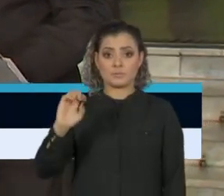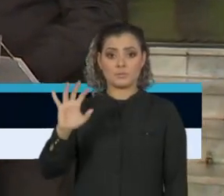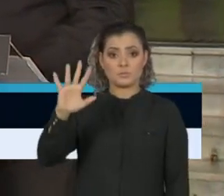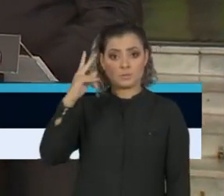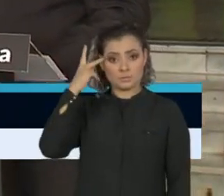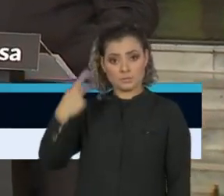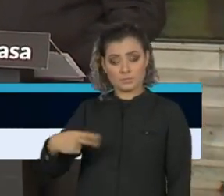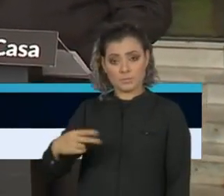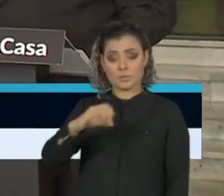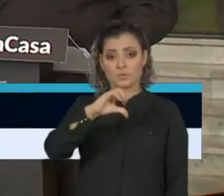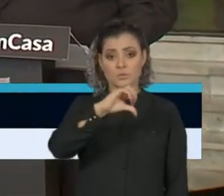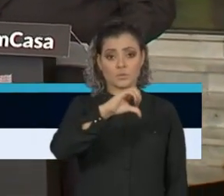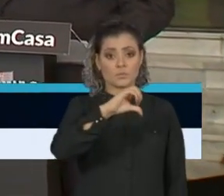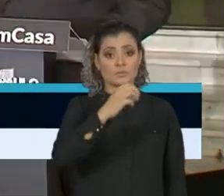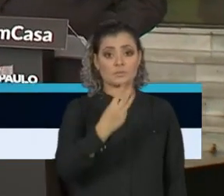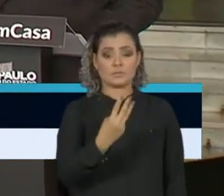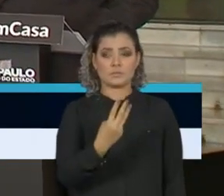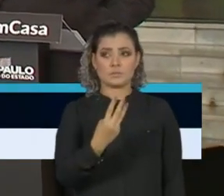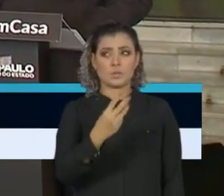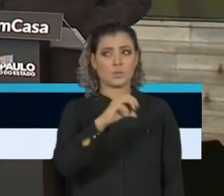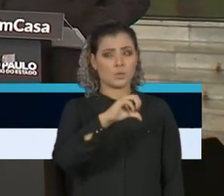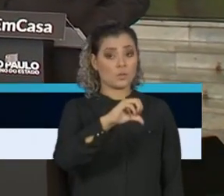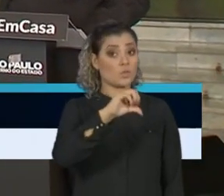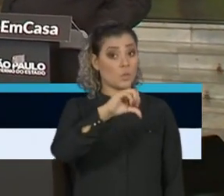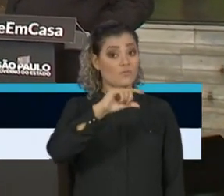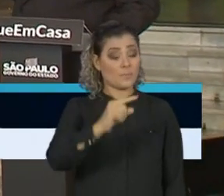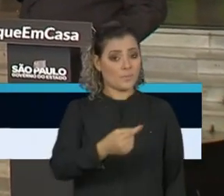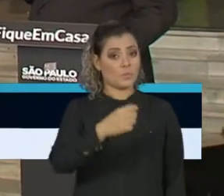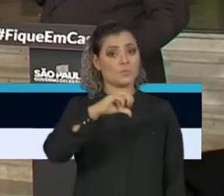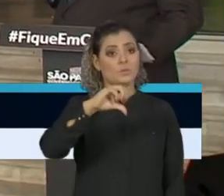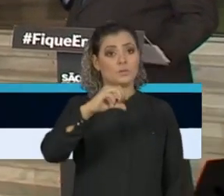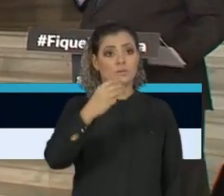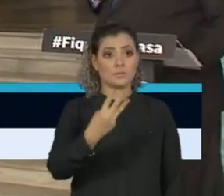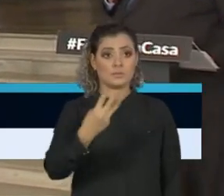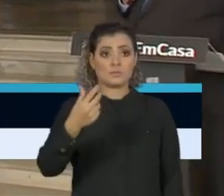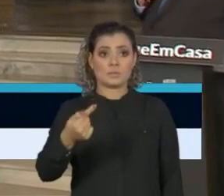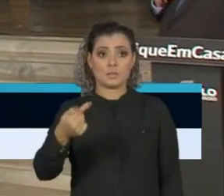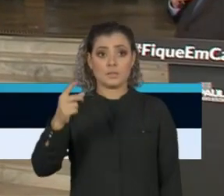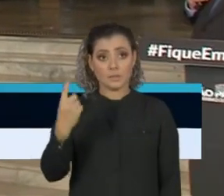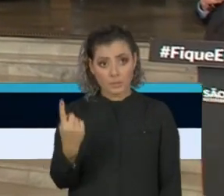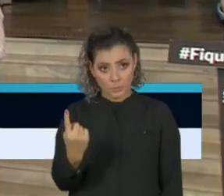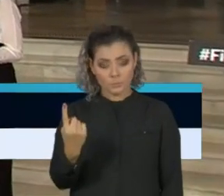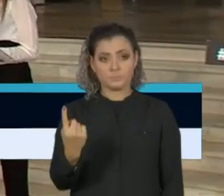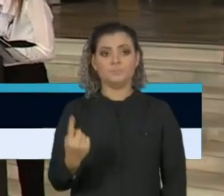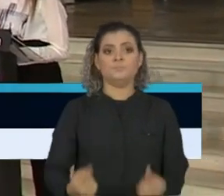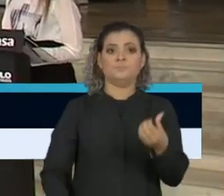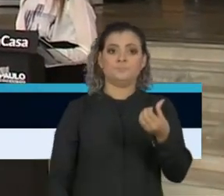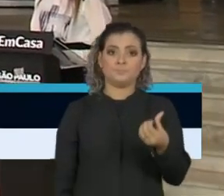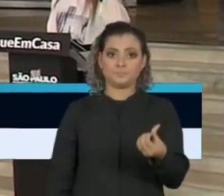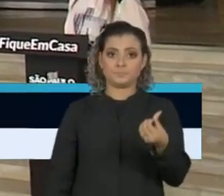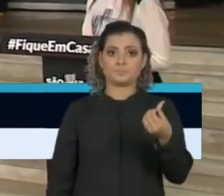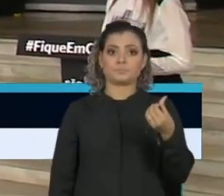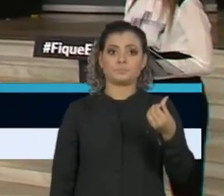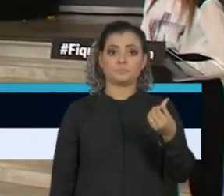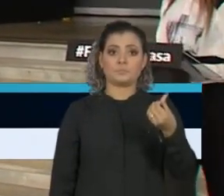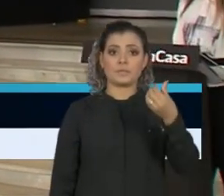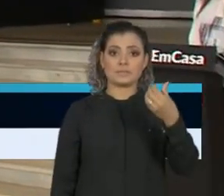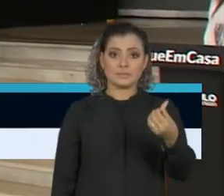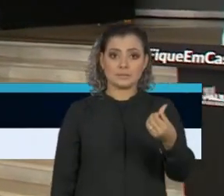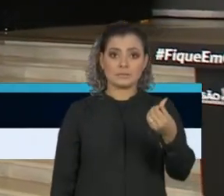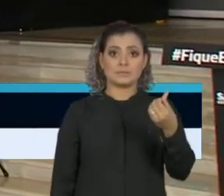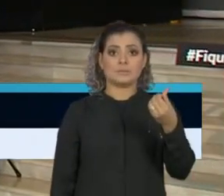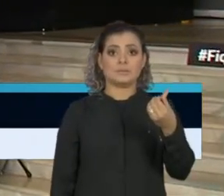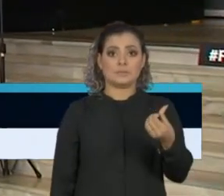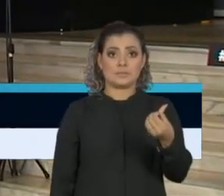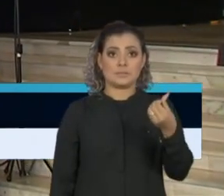Paulo, 9.371 casos com 695 óbitos, enquanto